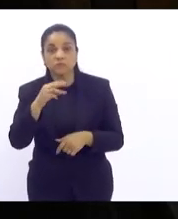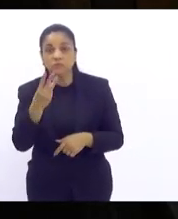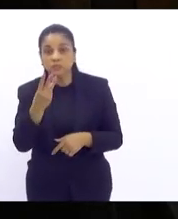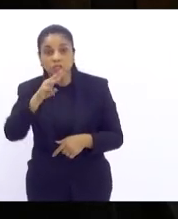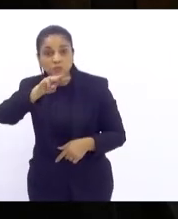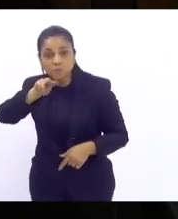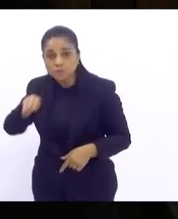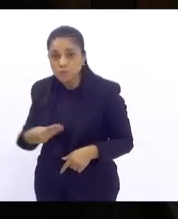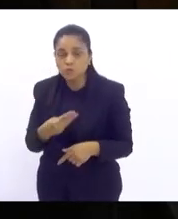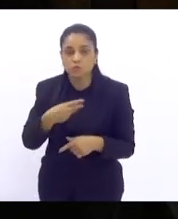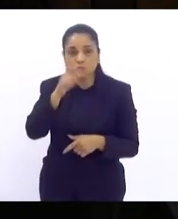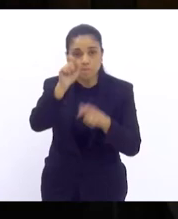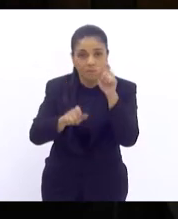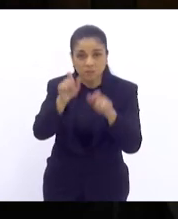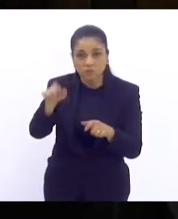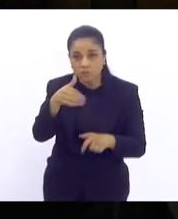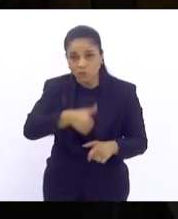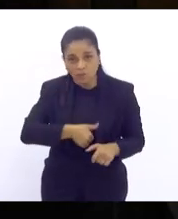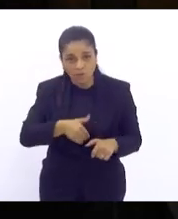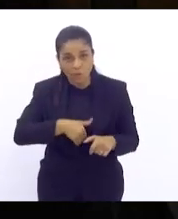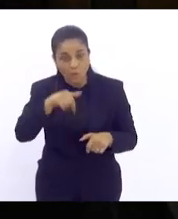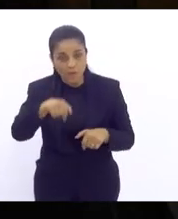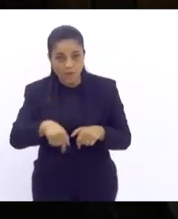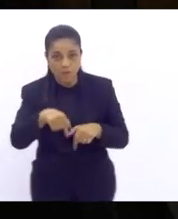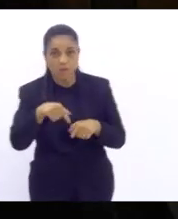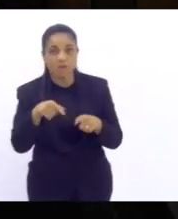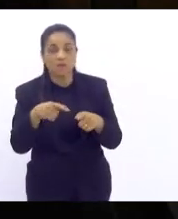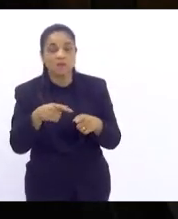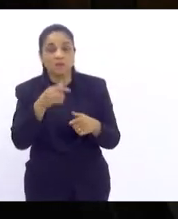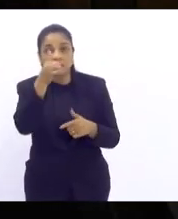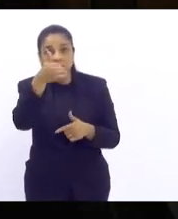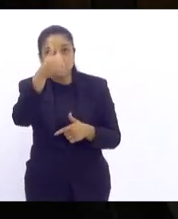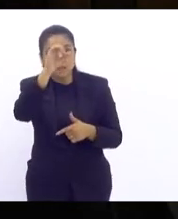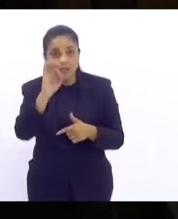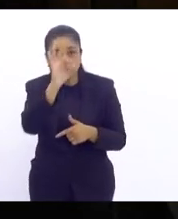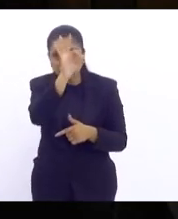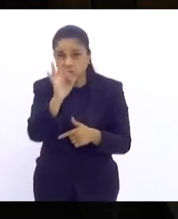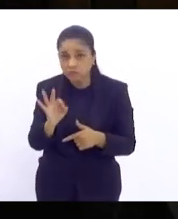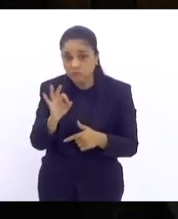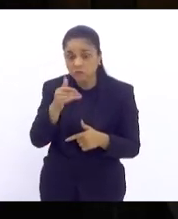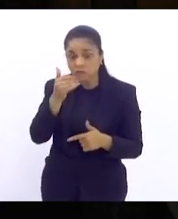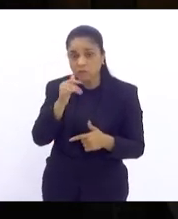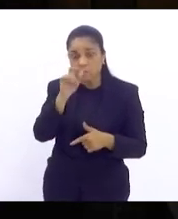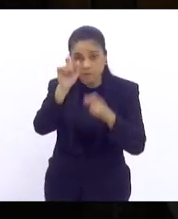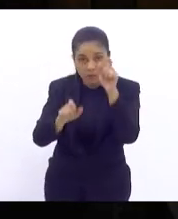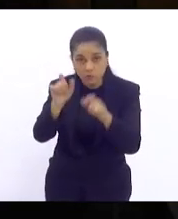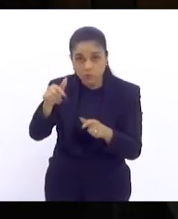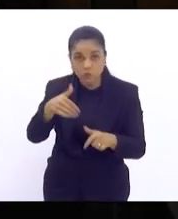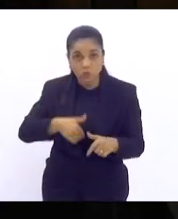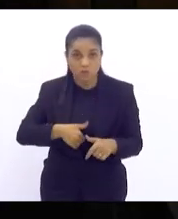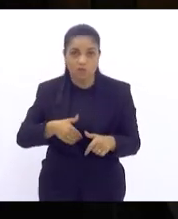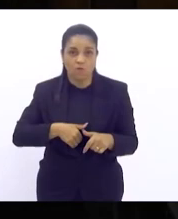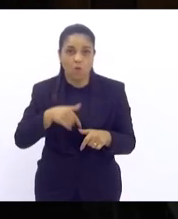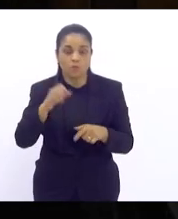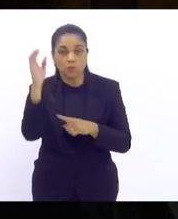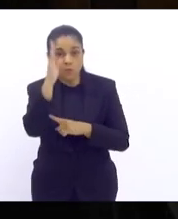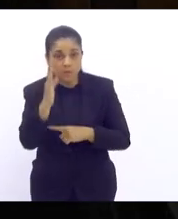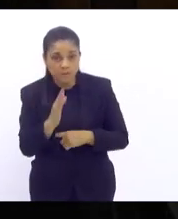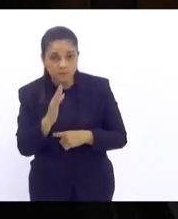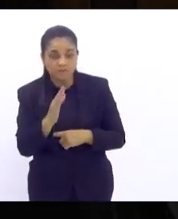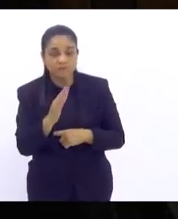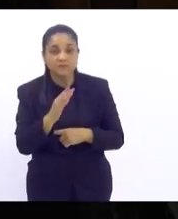fome isso significa 10% dos famintos do Brasil ou seja olha a situação de